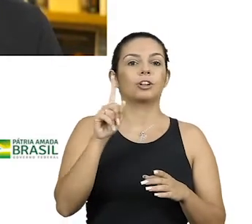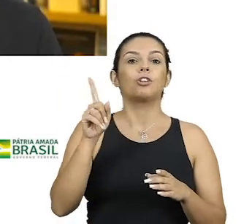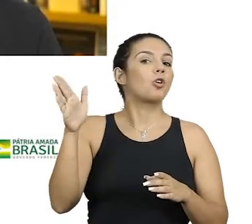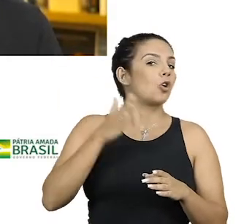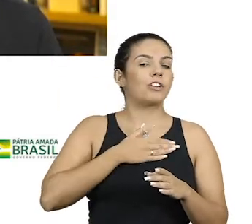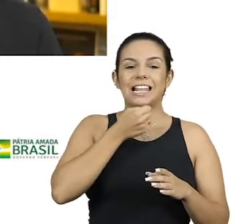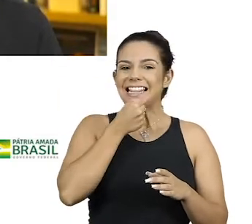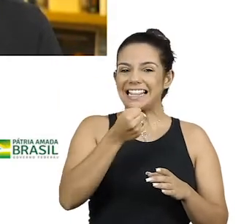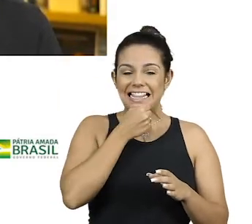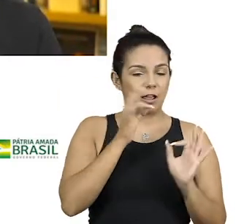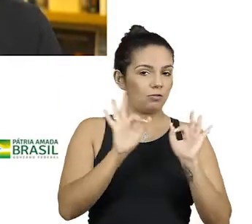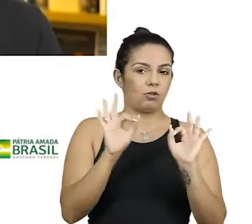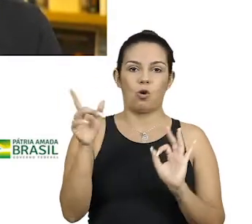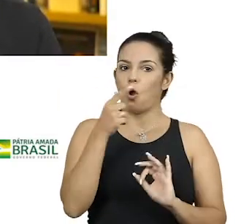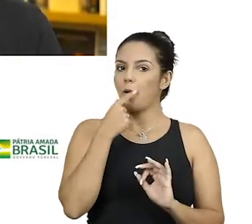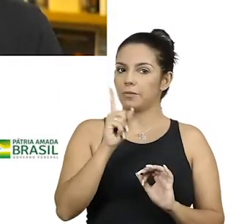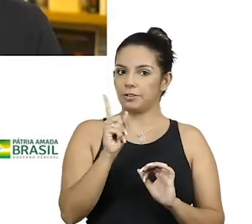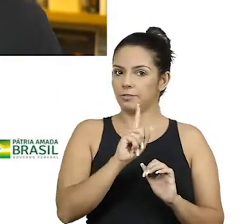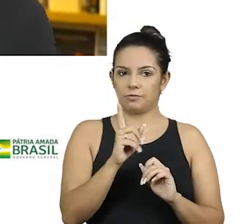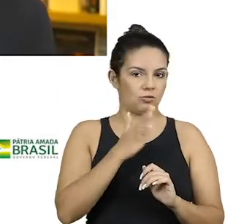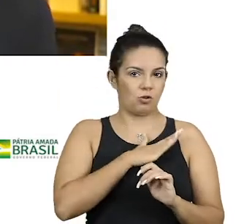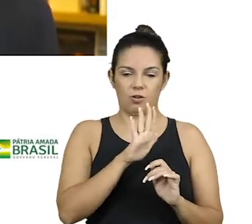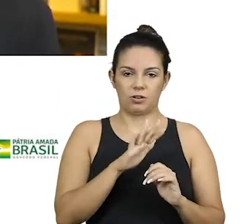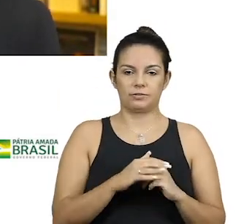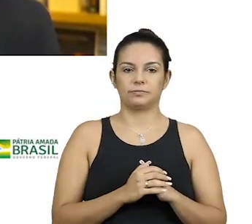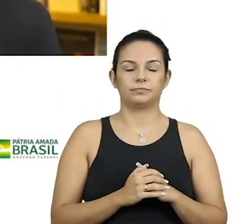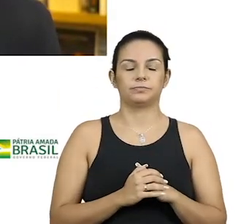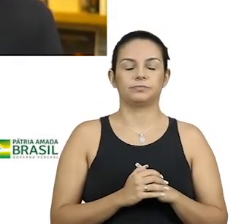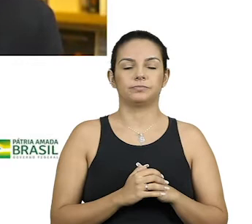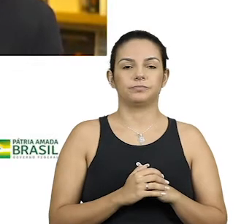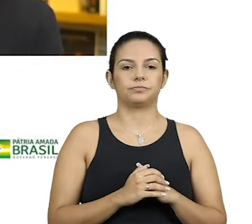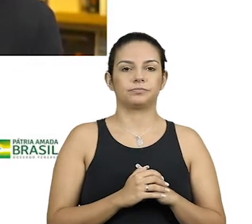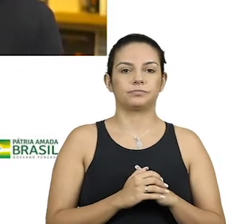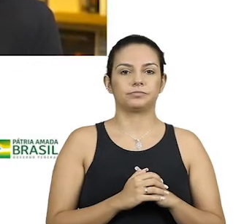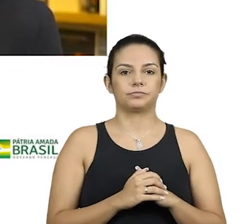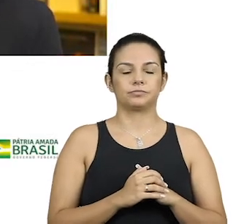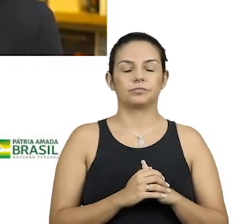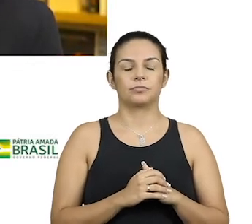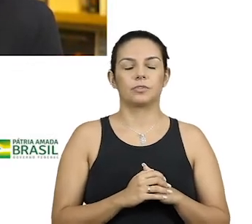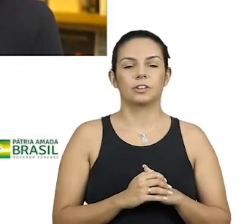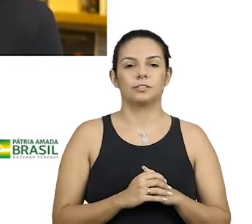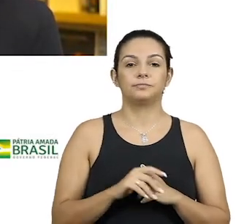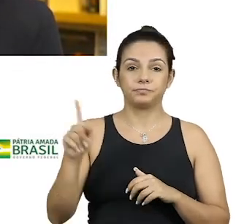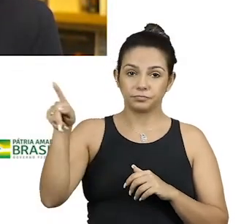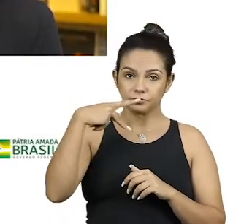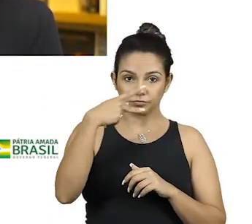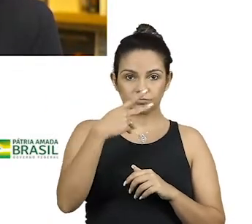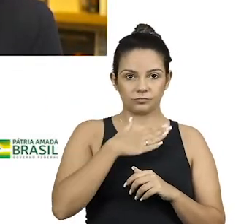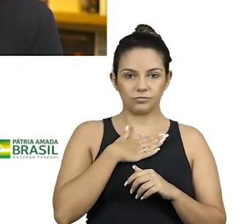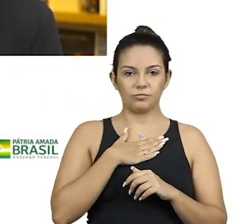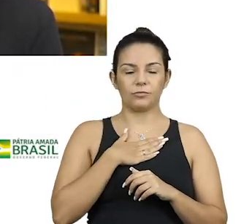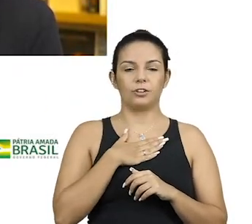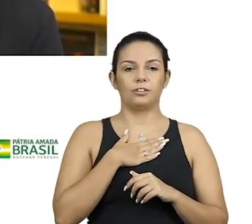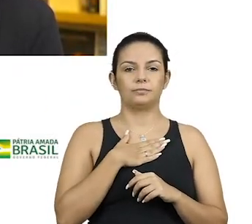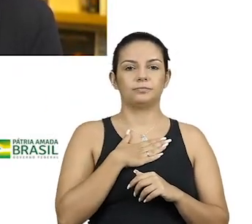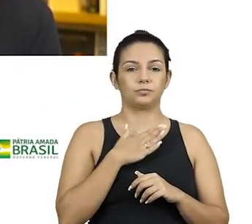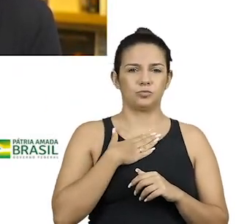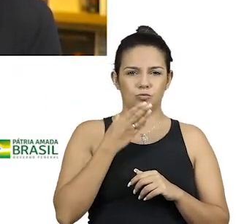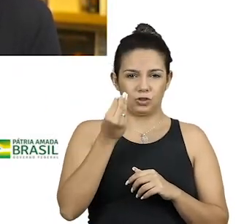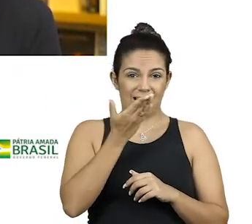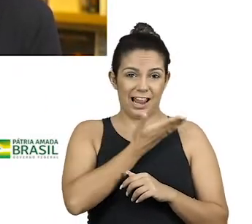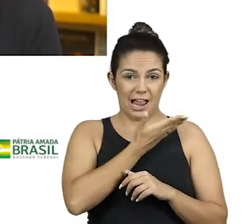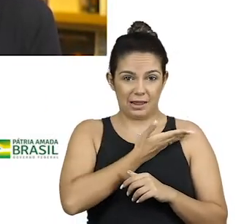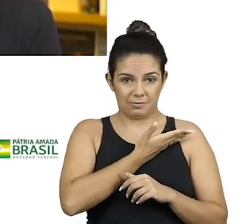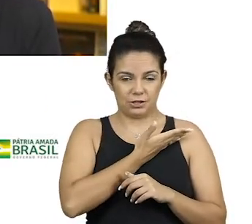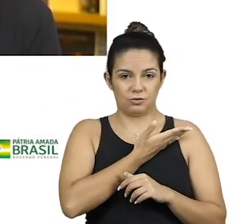Não dava mesmo. Não dava mesmo. E falar com o Antônio Cândido, não. E aí ele falou para mim o seguinte, eu sou muito amigo de